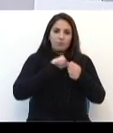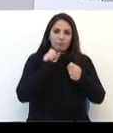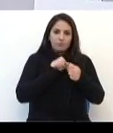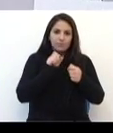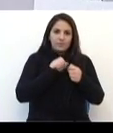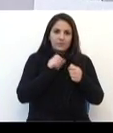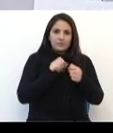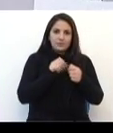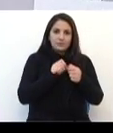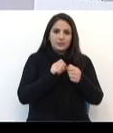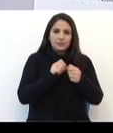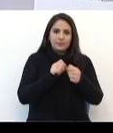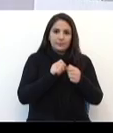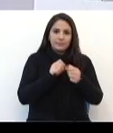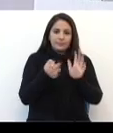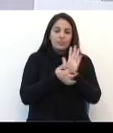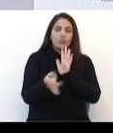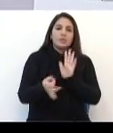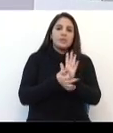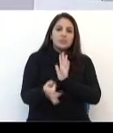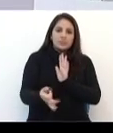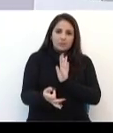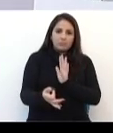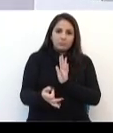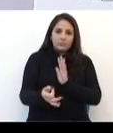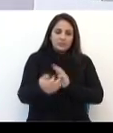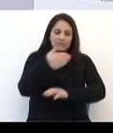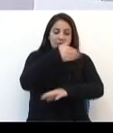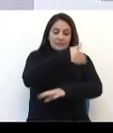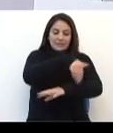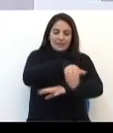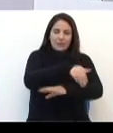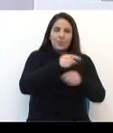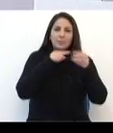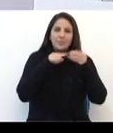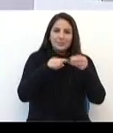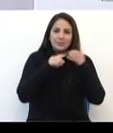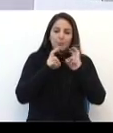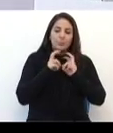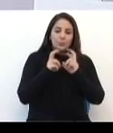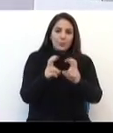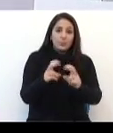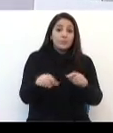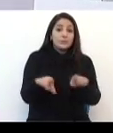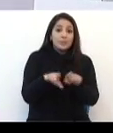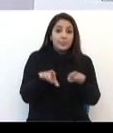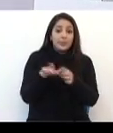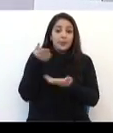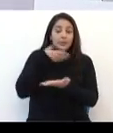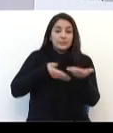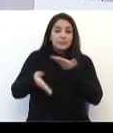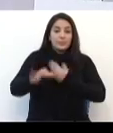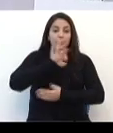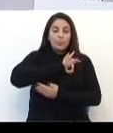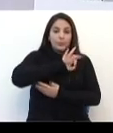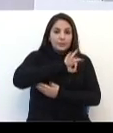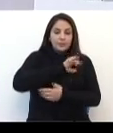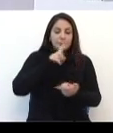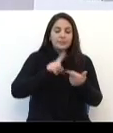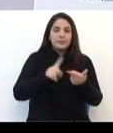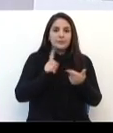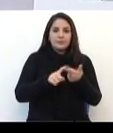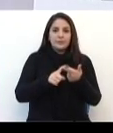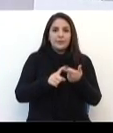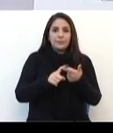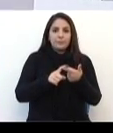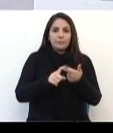pista preferencial para o transporte coletivo, que também contemplaria viaturas da Brigada Militar, carro do